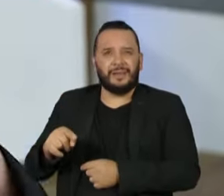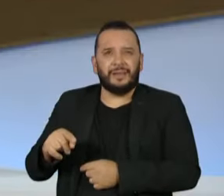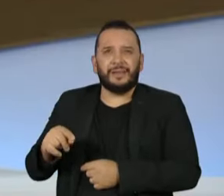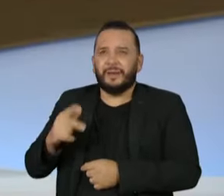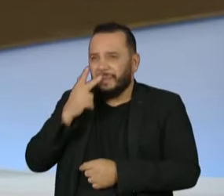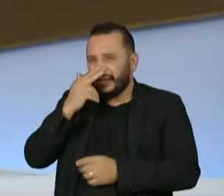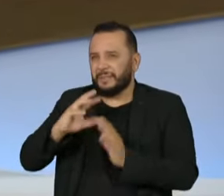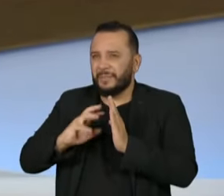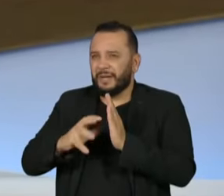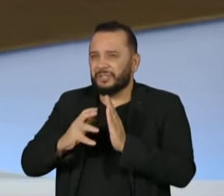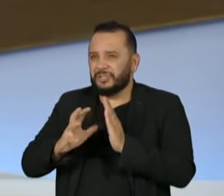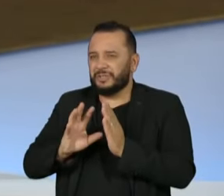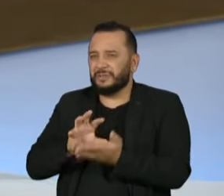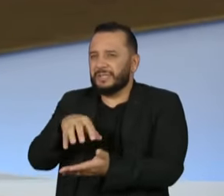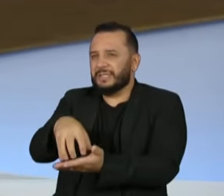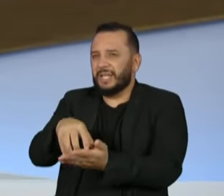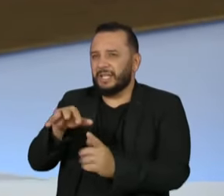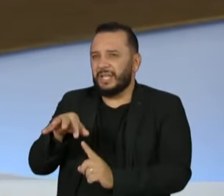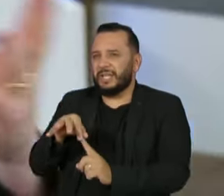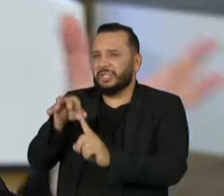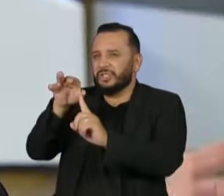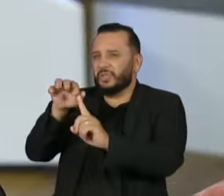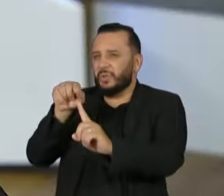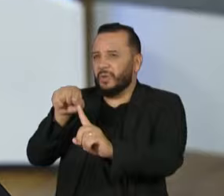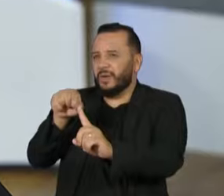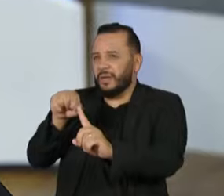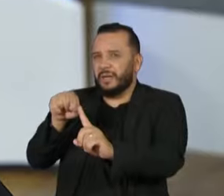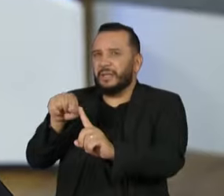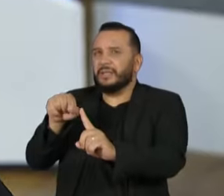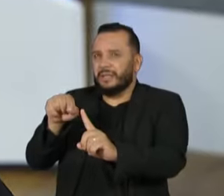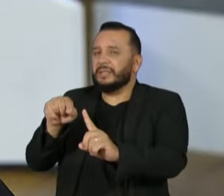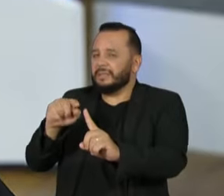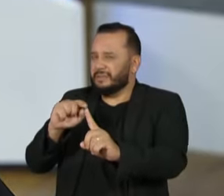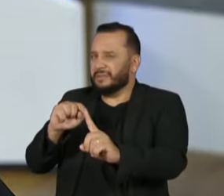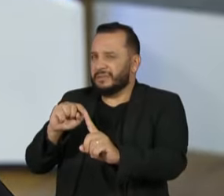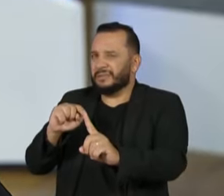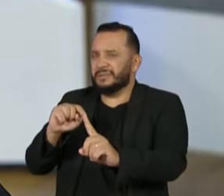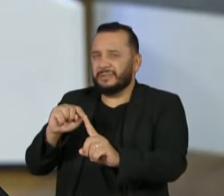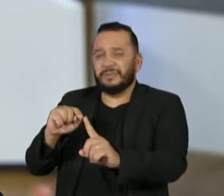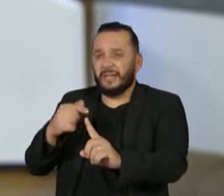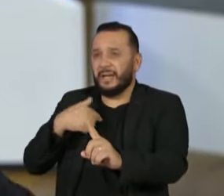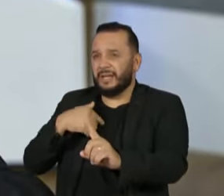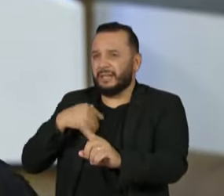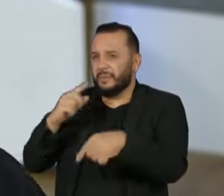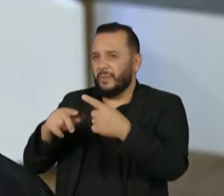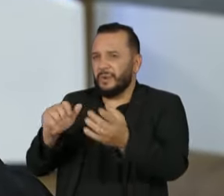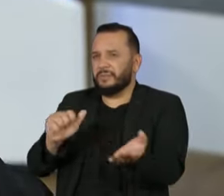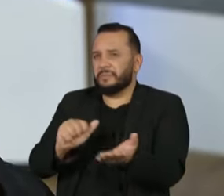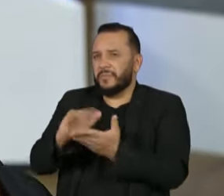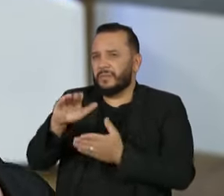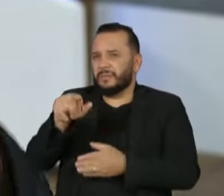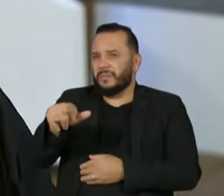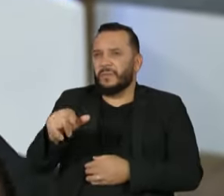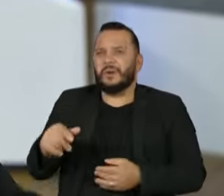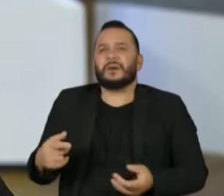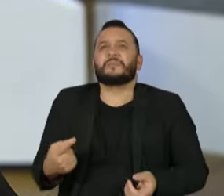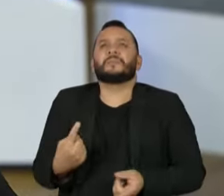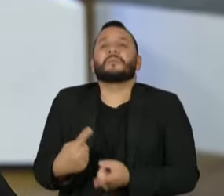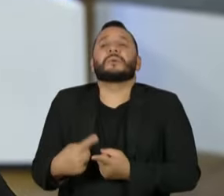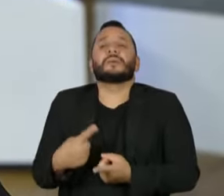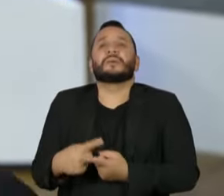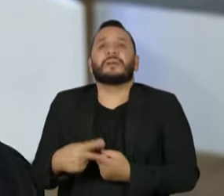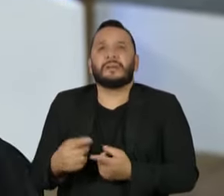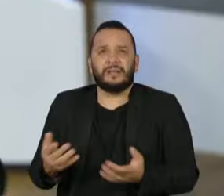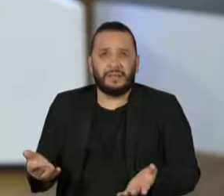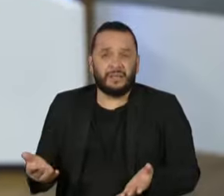que do Centrão, alguma coisa nesse sentido, ela tinha altas recomendações e eu achei injusto que fizesse essa escolha exatamente no